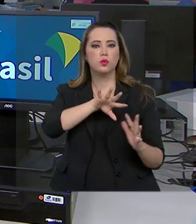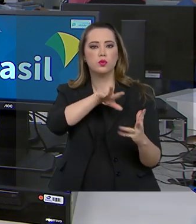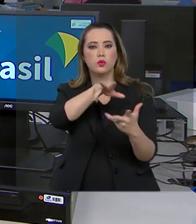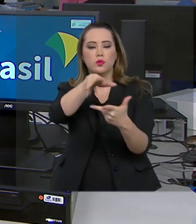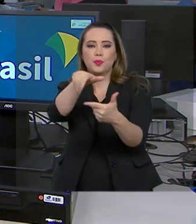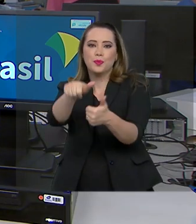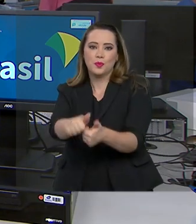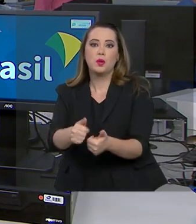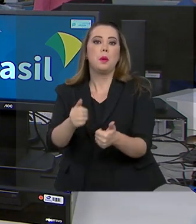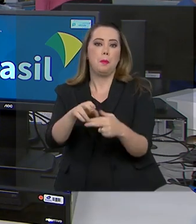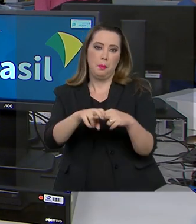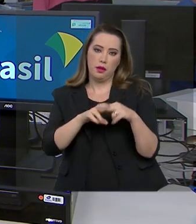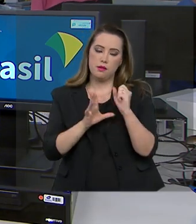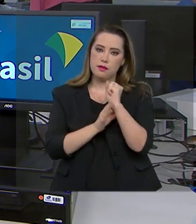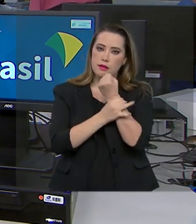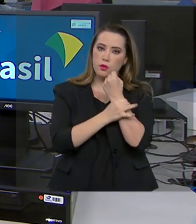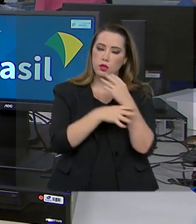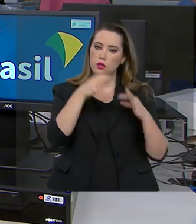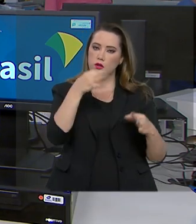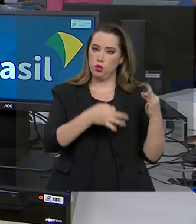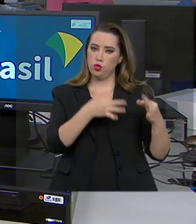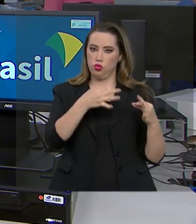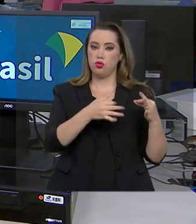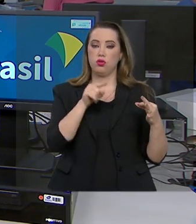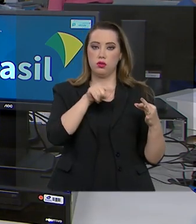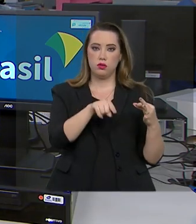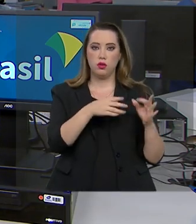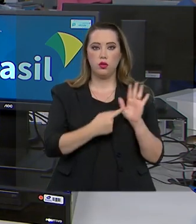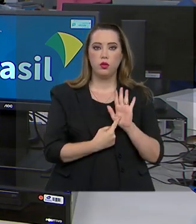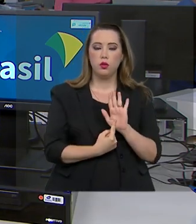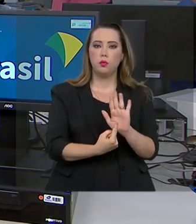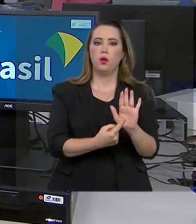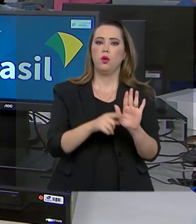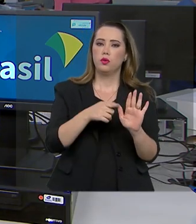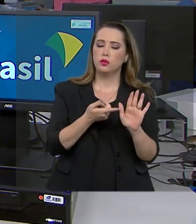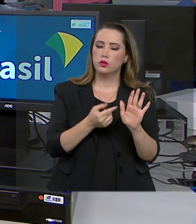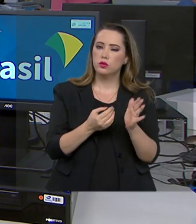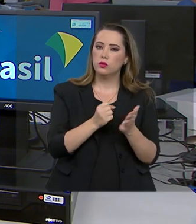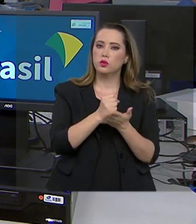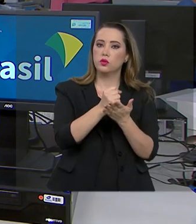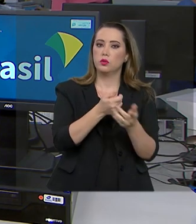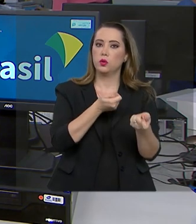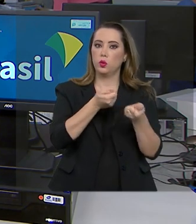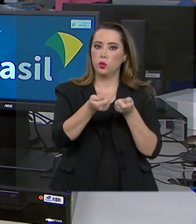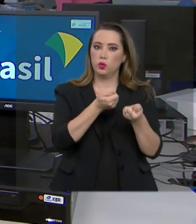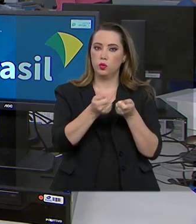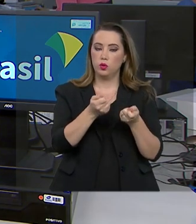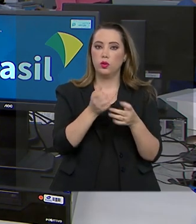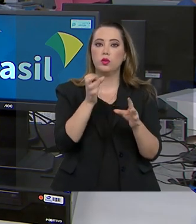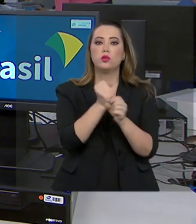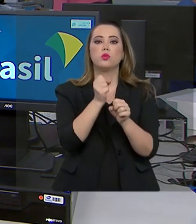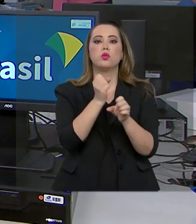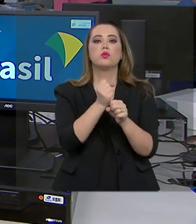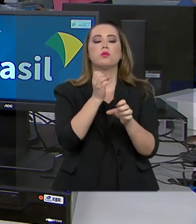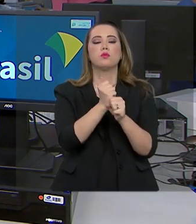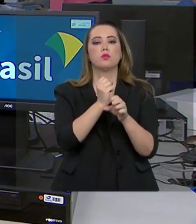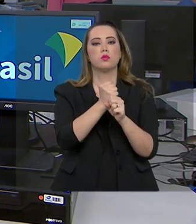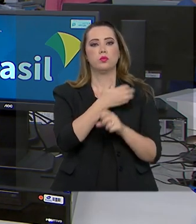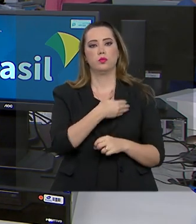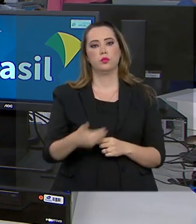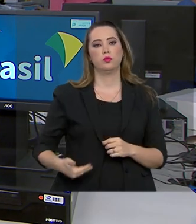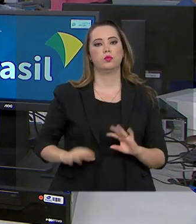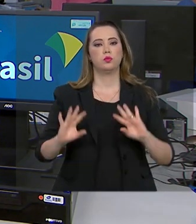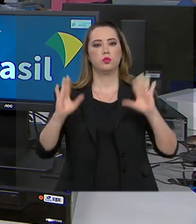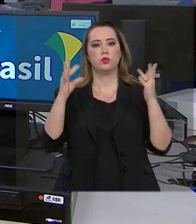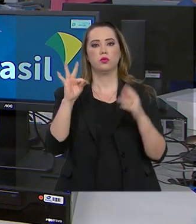conquistando o mundo pela segurança jurídica que oferece e pelo controle rígido das contas públicas. Foi durante um evento